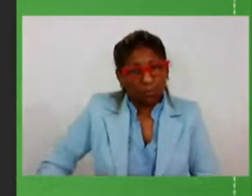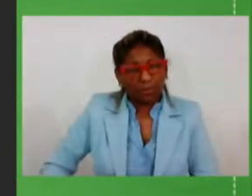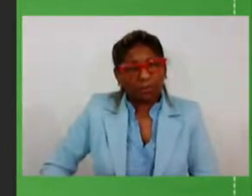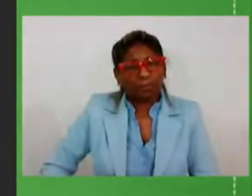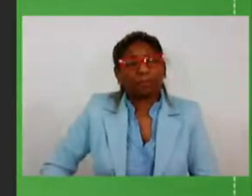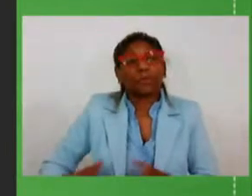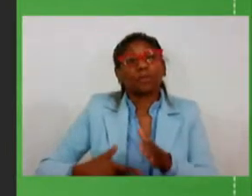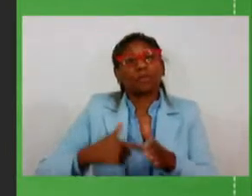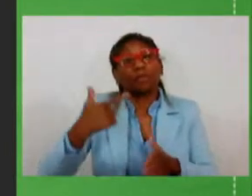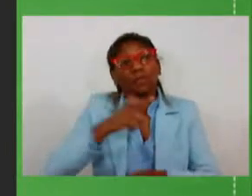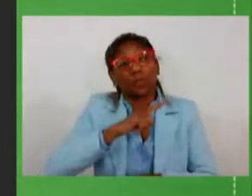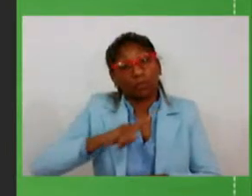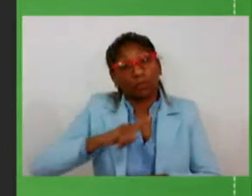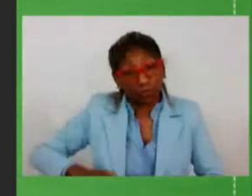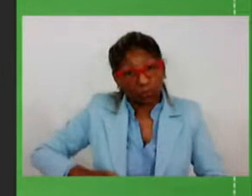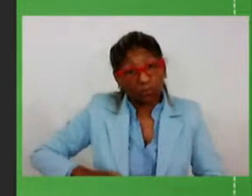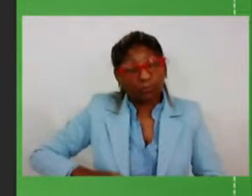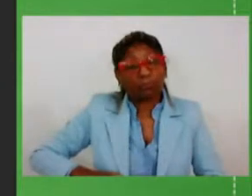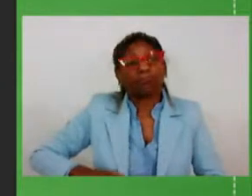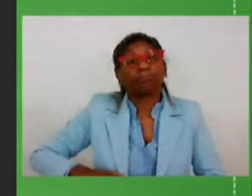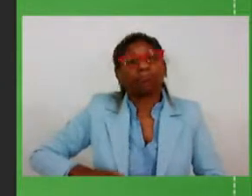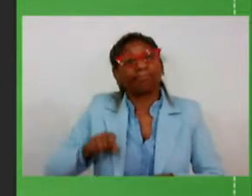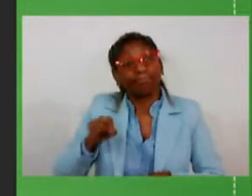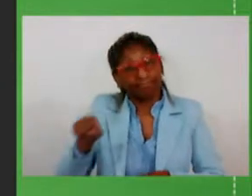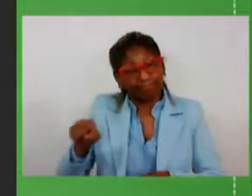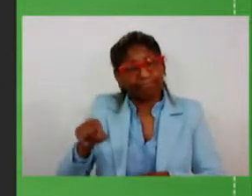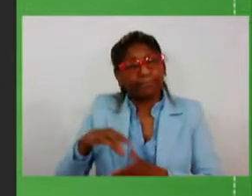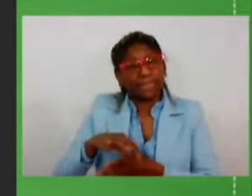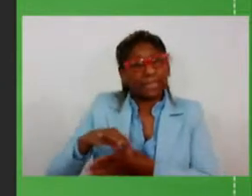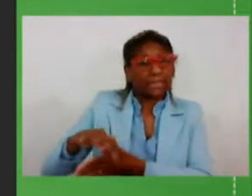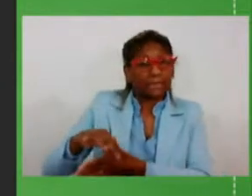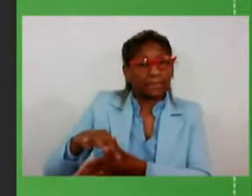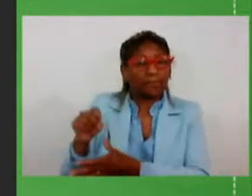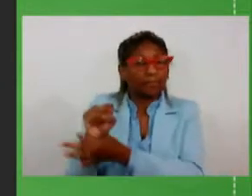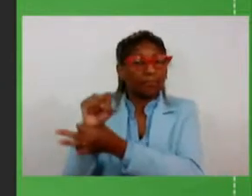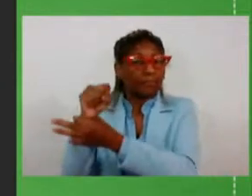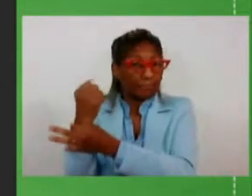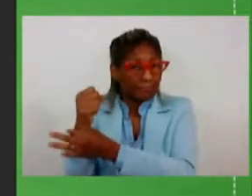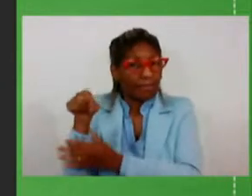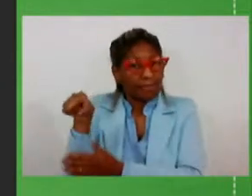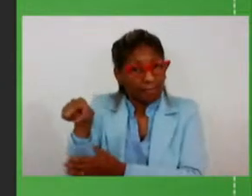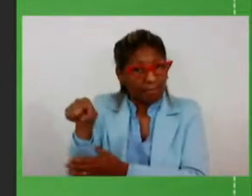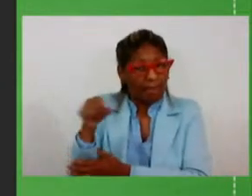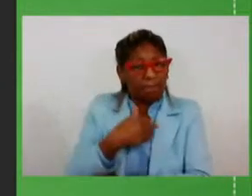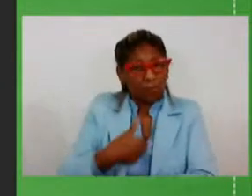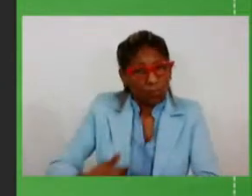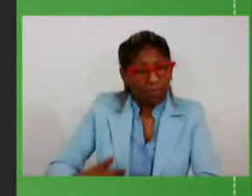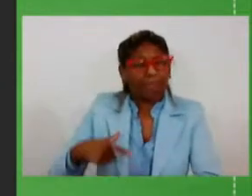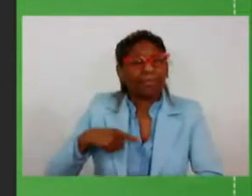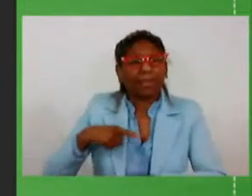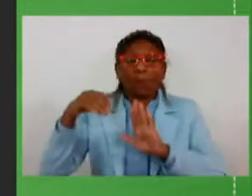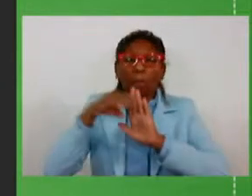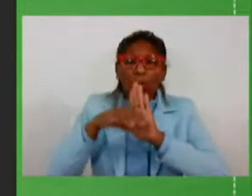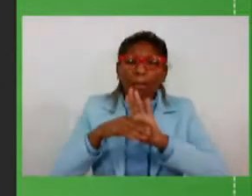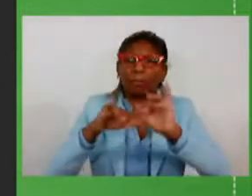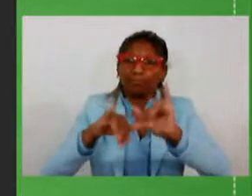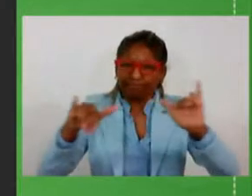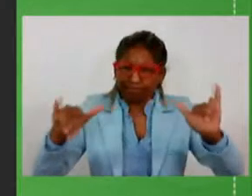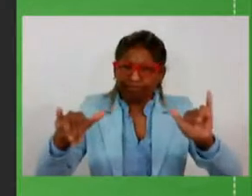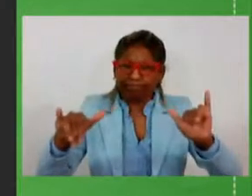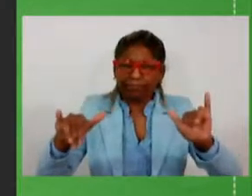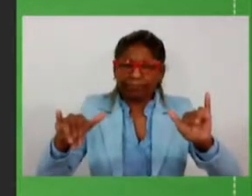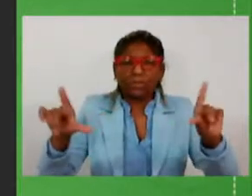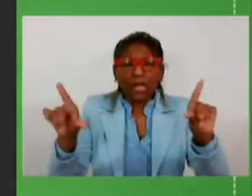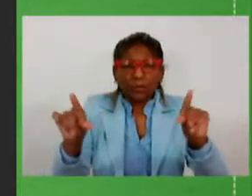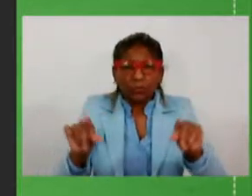-governador delegado Ranolfo lidera na segurança pública um programa efetivo de redução da